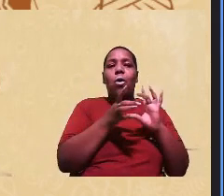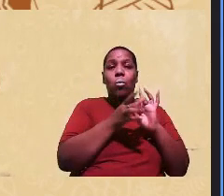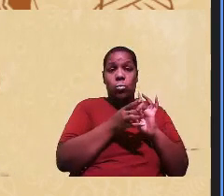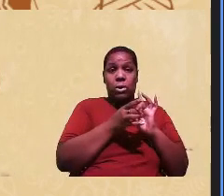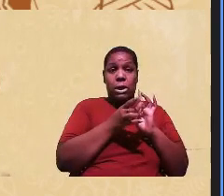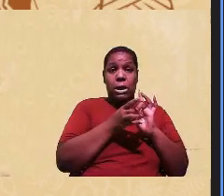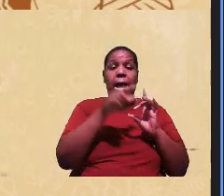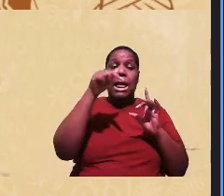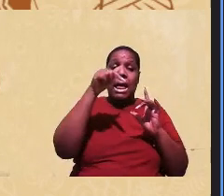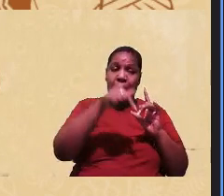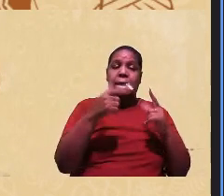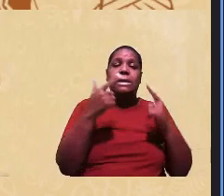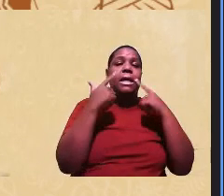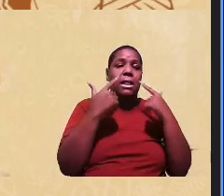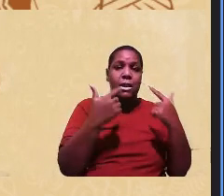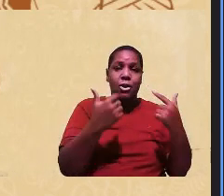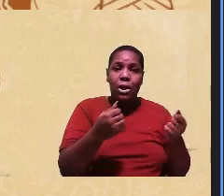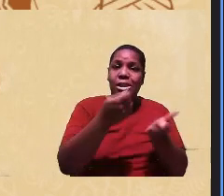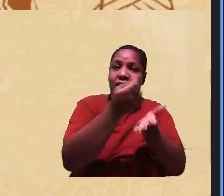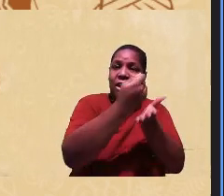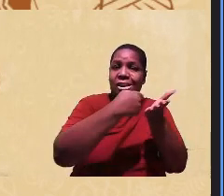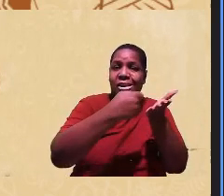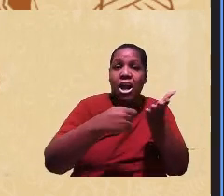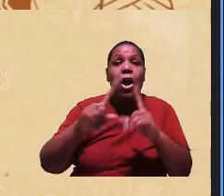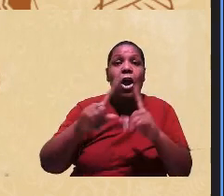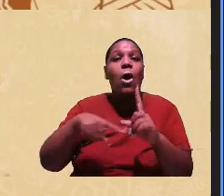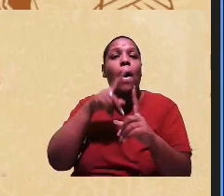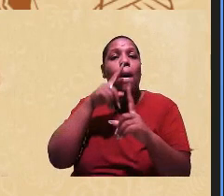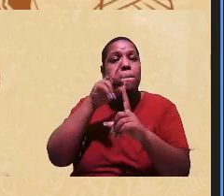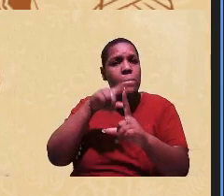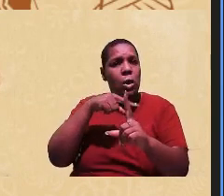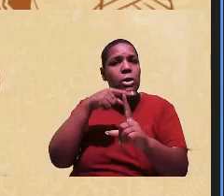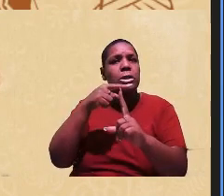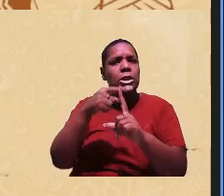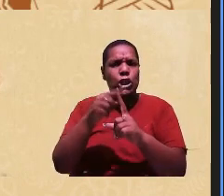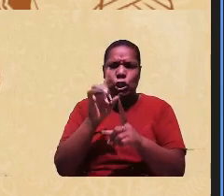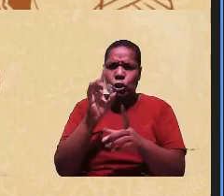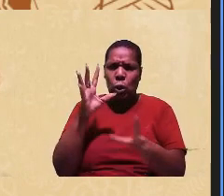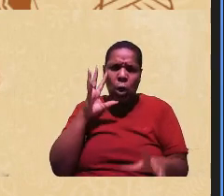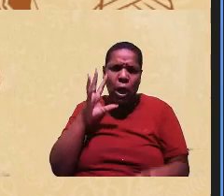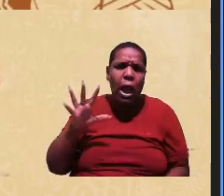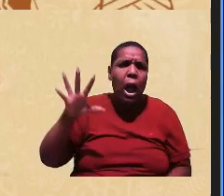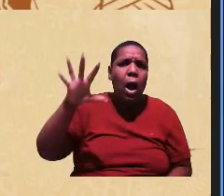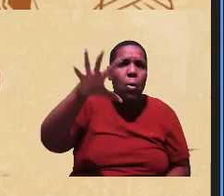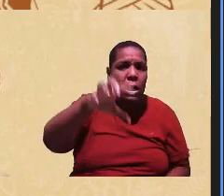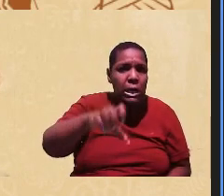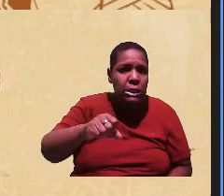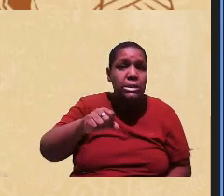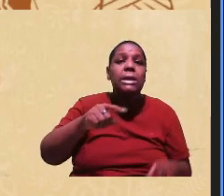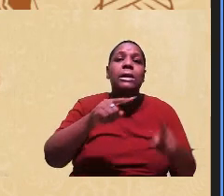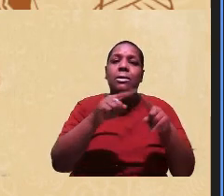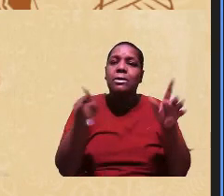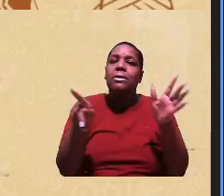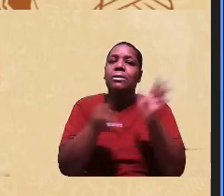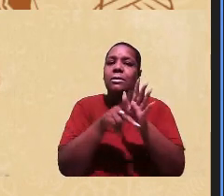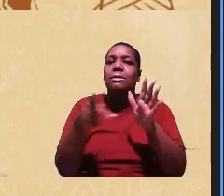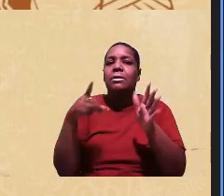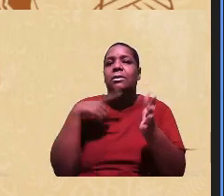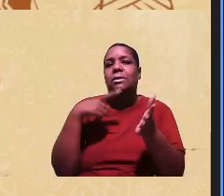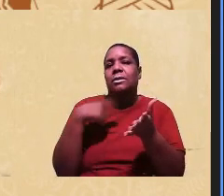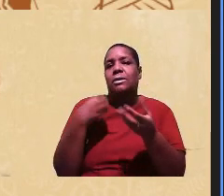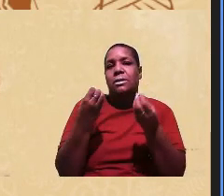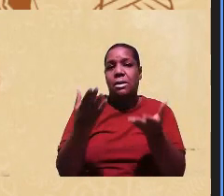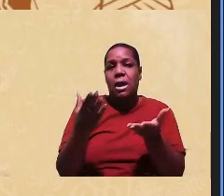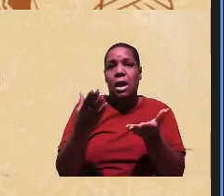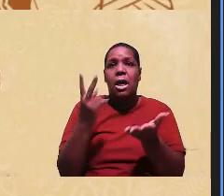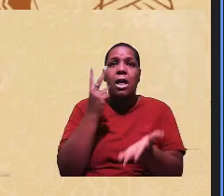linguagem a escrita se torna potente não somente pelo seu alcance mas pelos determinantes que se empregam apesar